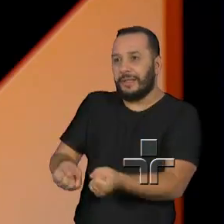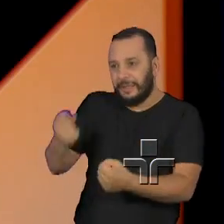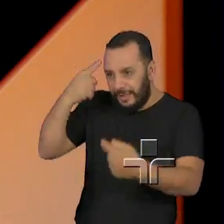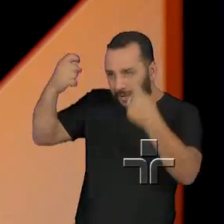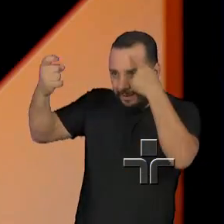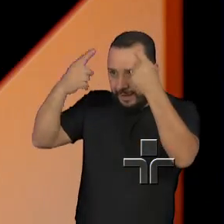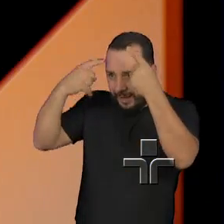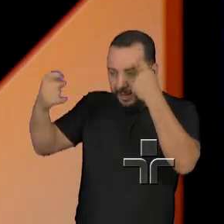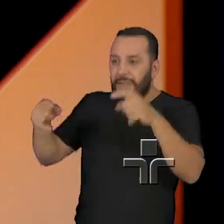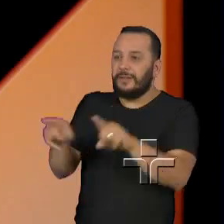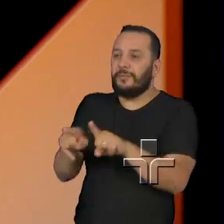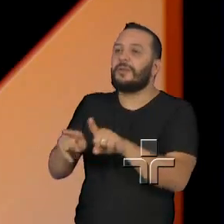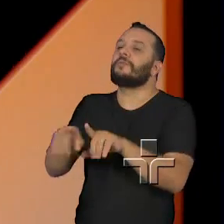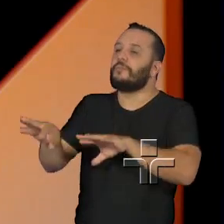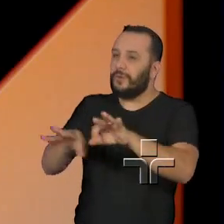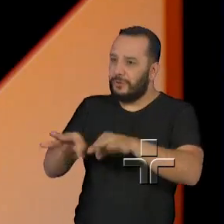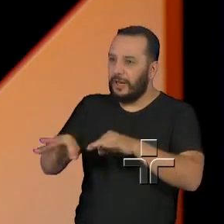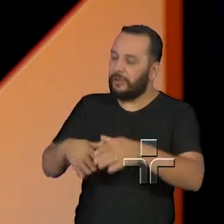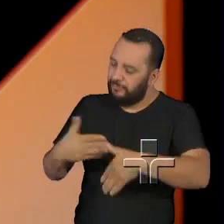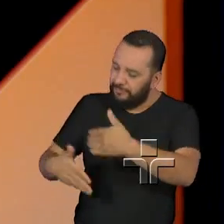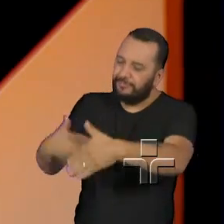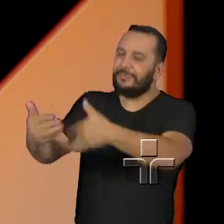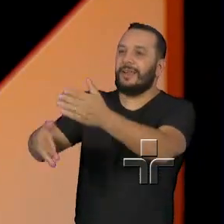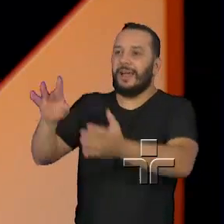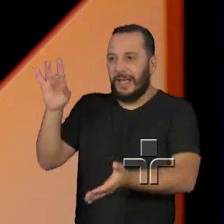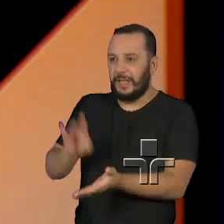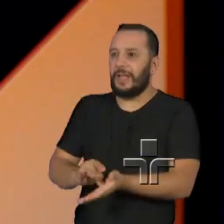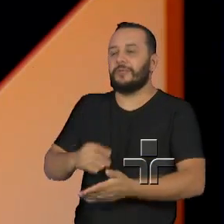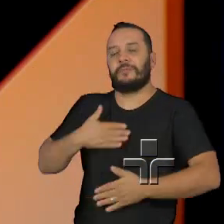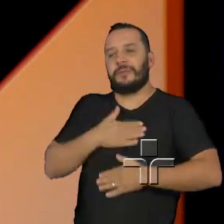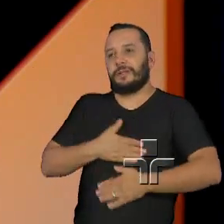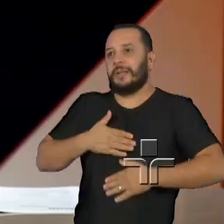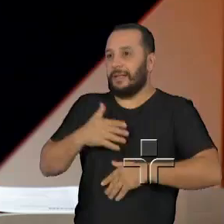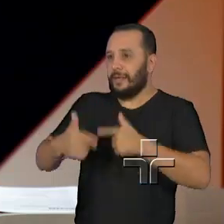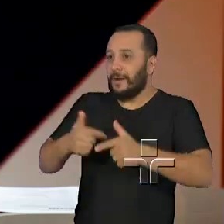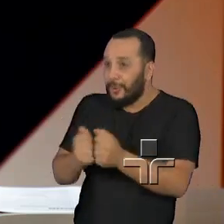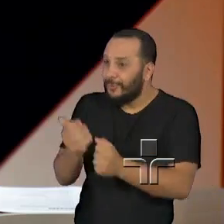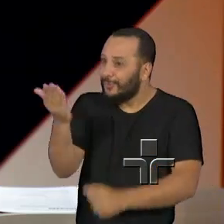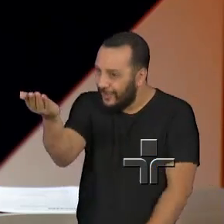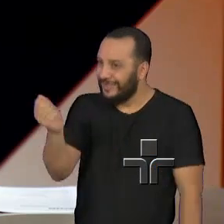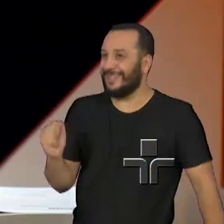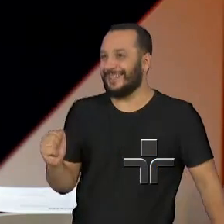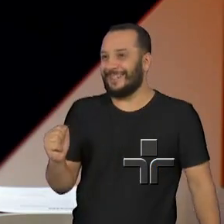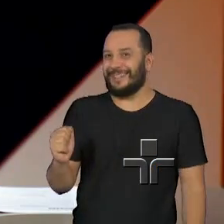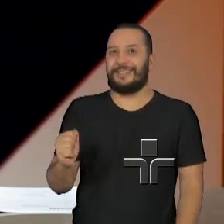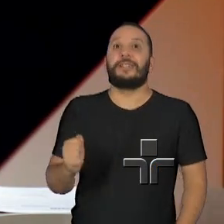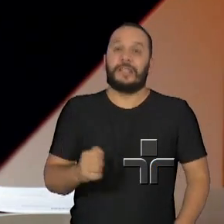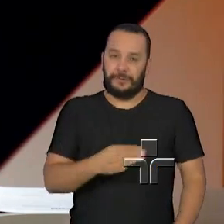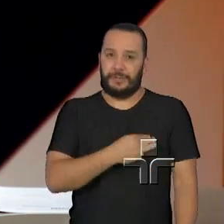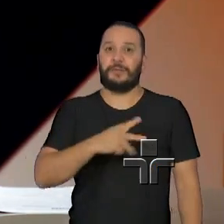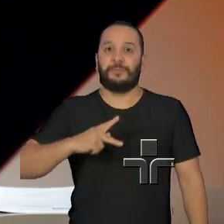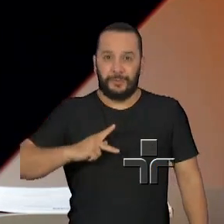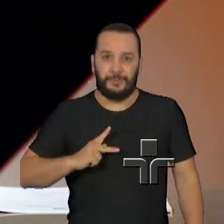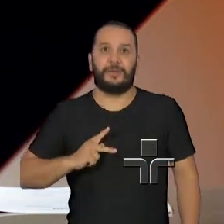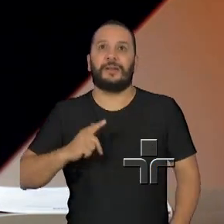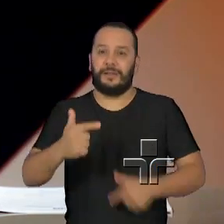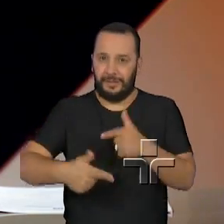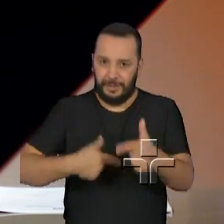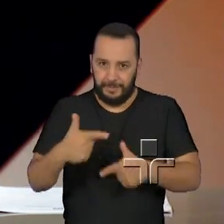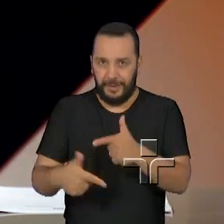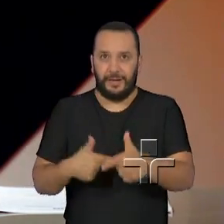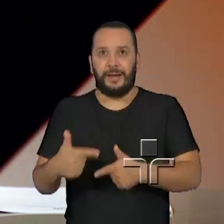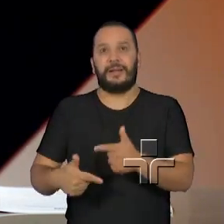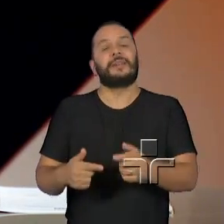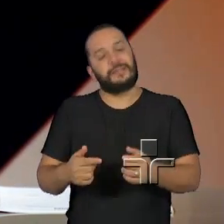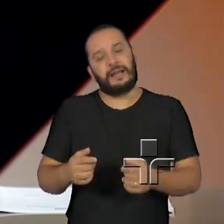para frente o projeto virando realidade. É um prazer trabalhar com o senhor. Que bom. É assim que o Ministério Público atua, com